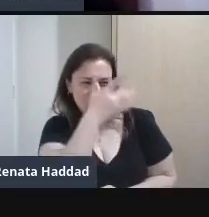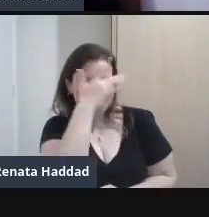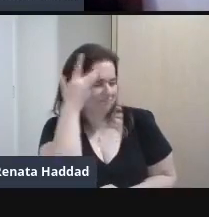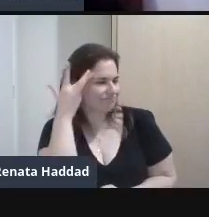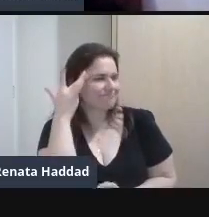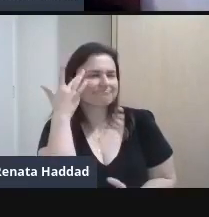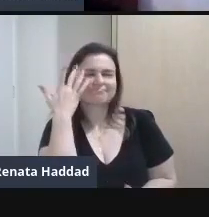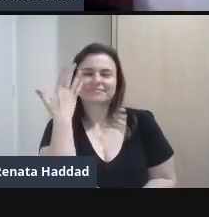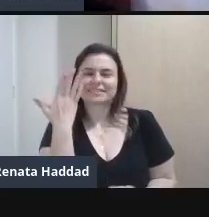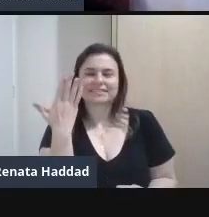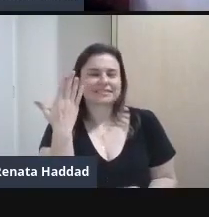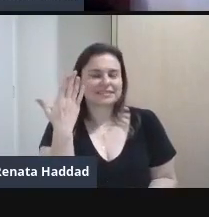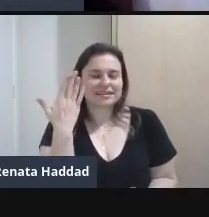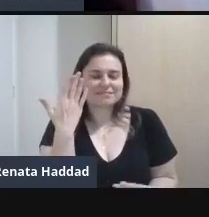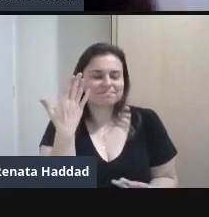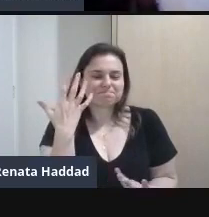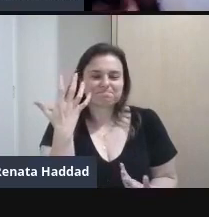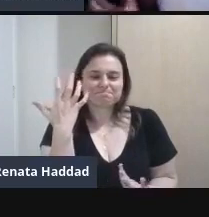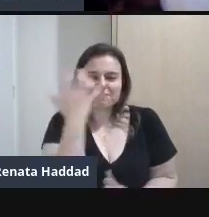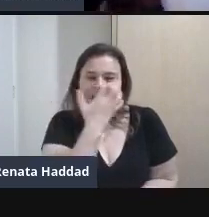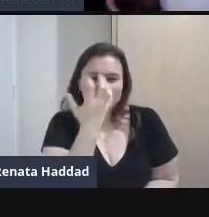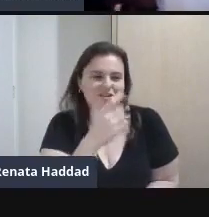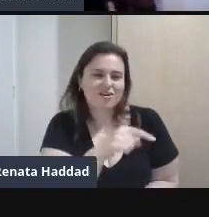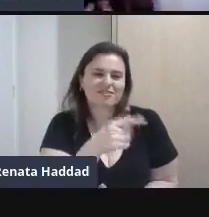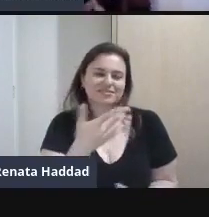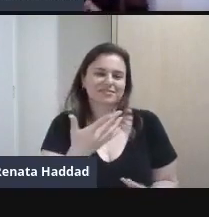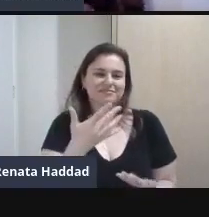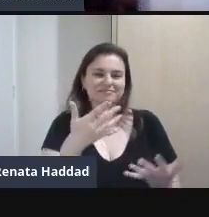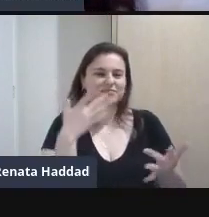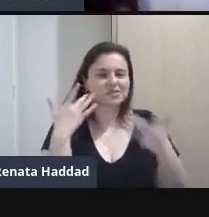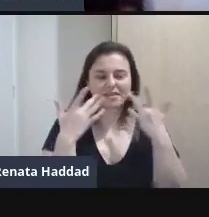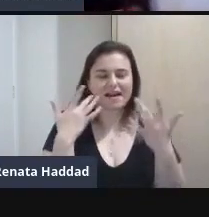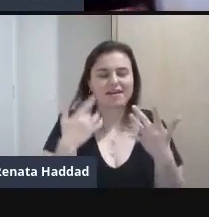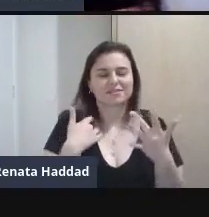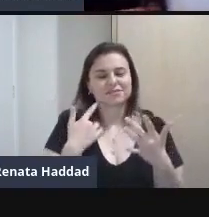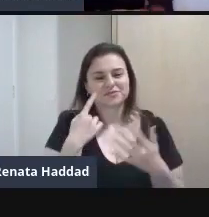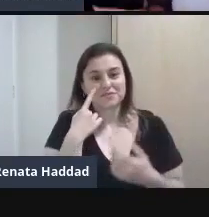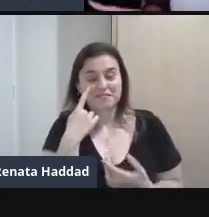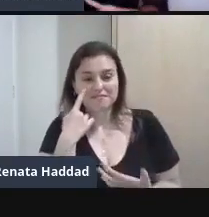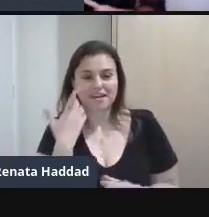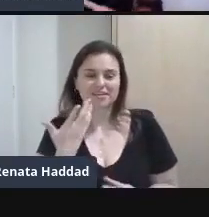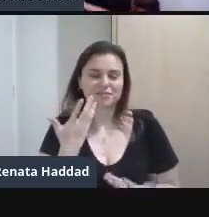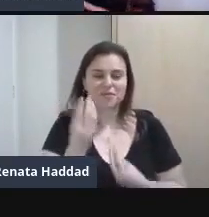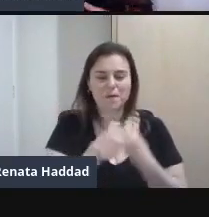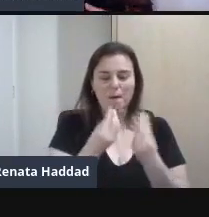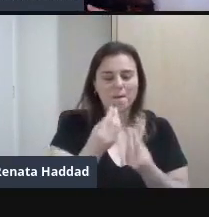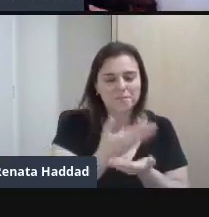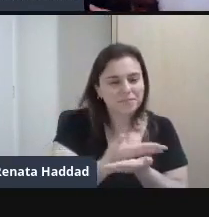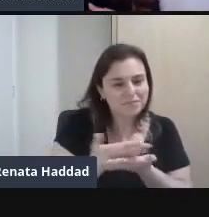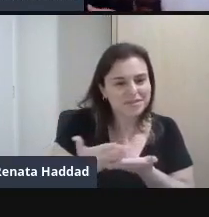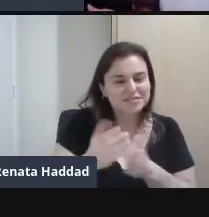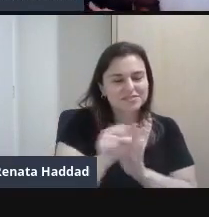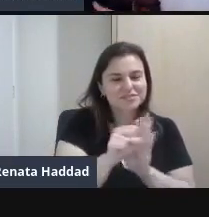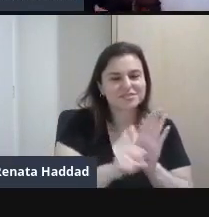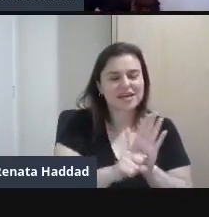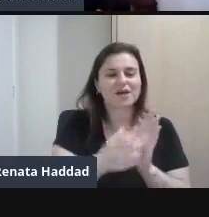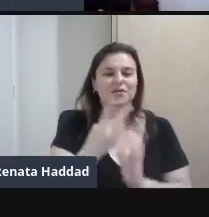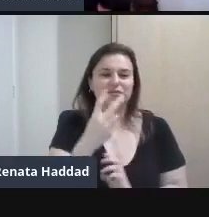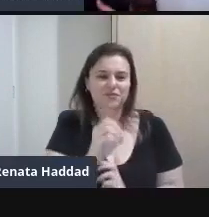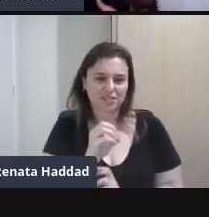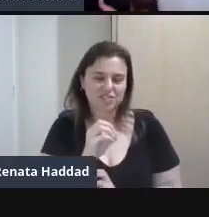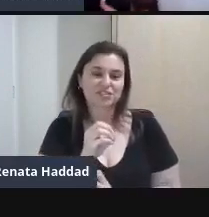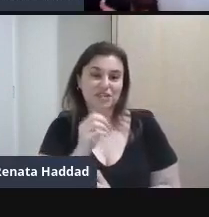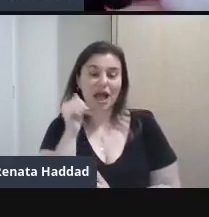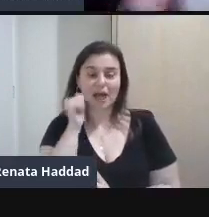teatro Principalmente A gente vai pesquisando A biografia dela E vai vendo Desde o começo Do século XX Essa mulher